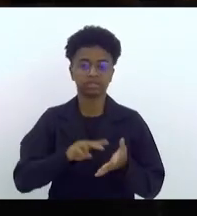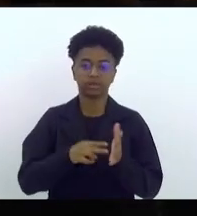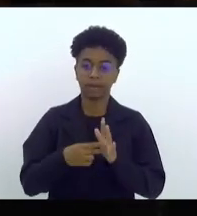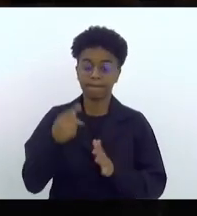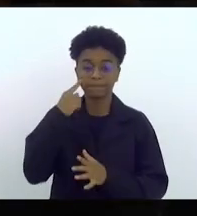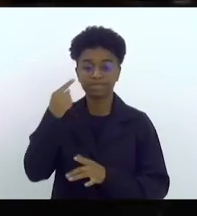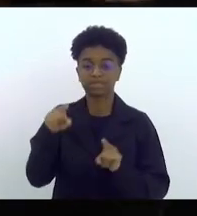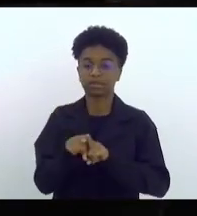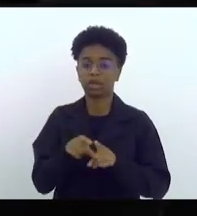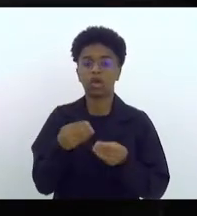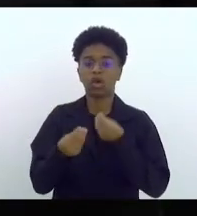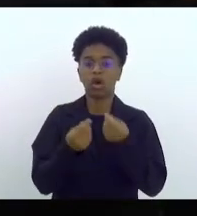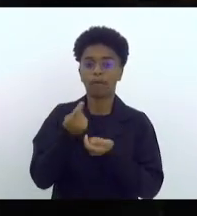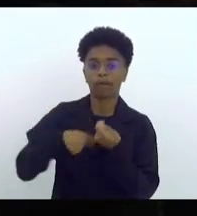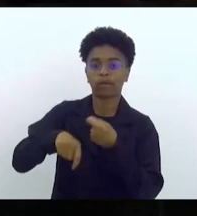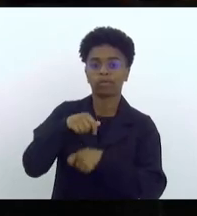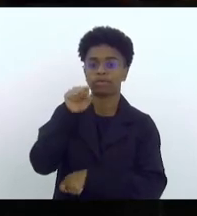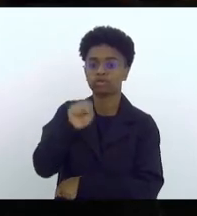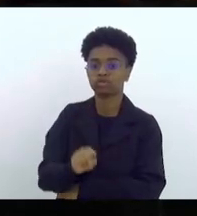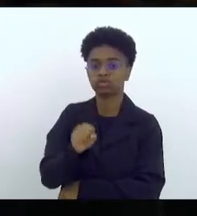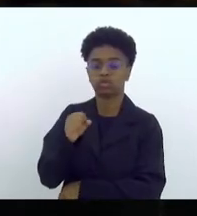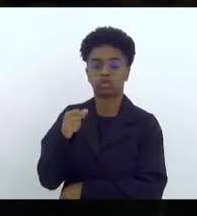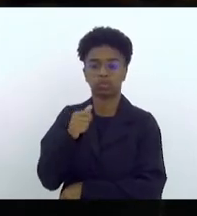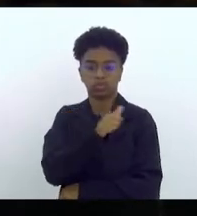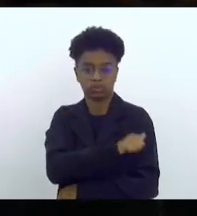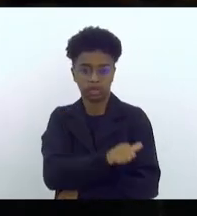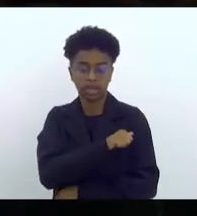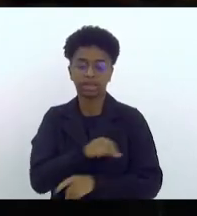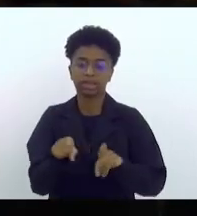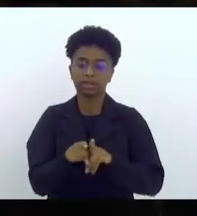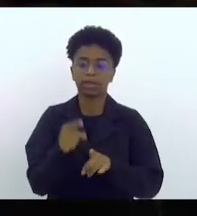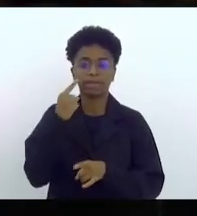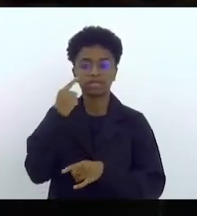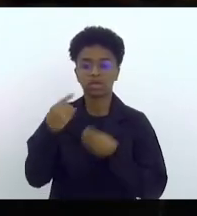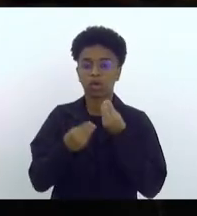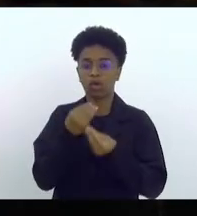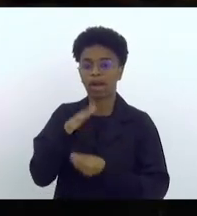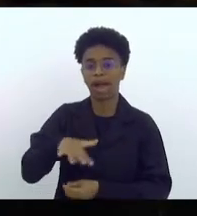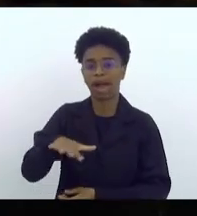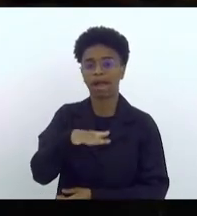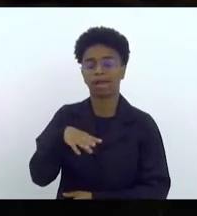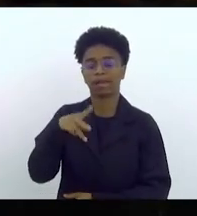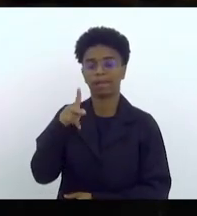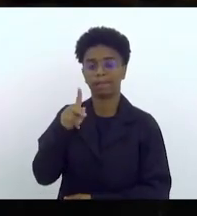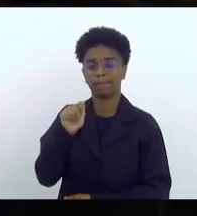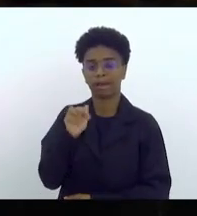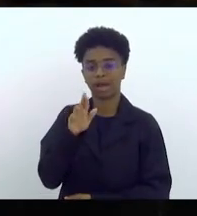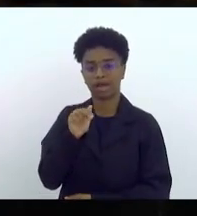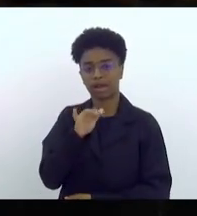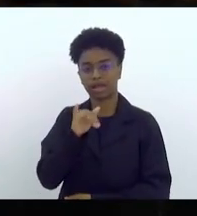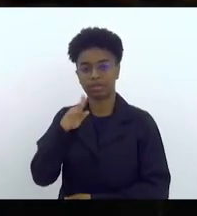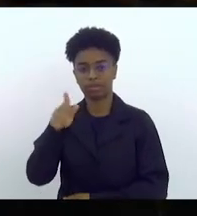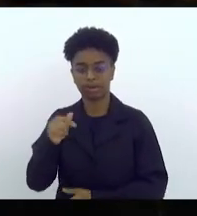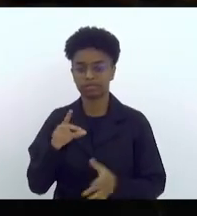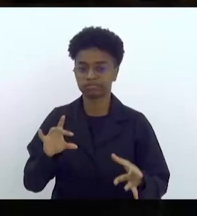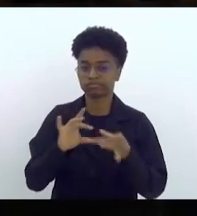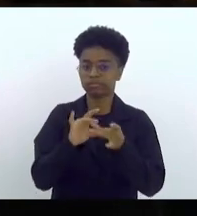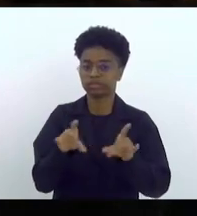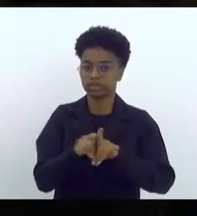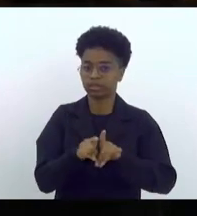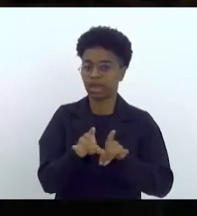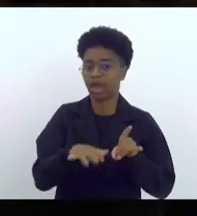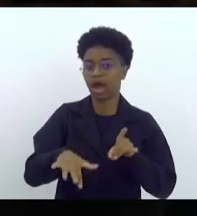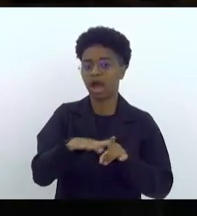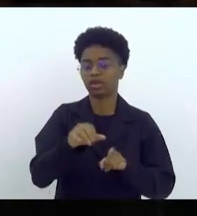do Sul Fluminense, é pensar a economia também do Médio Paraíba, que é uma região coligada, co-irmã à